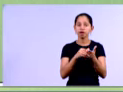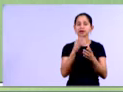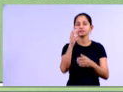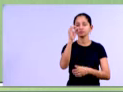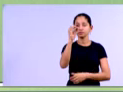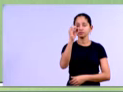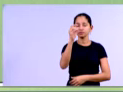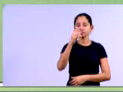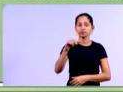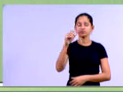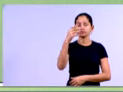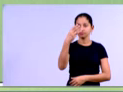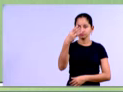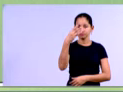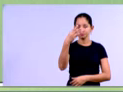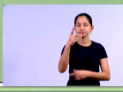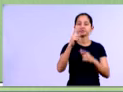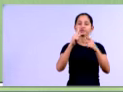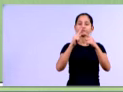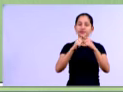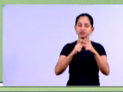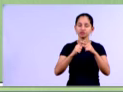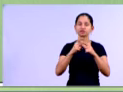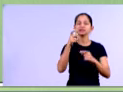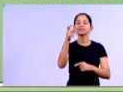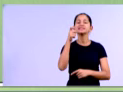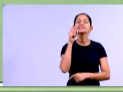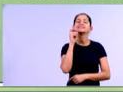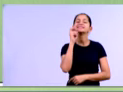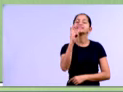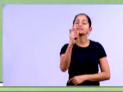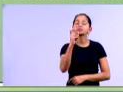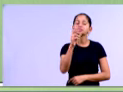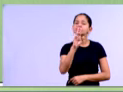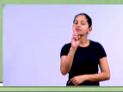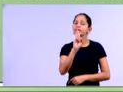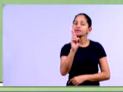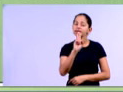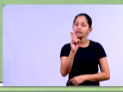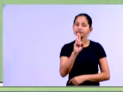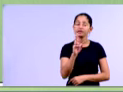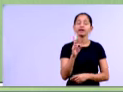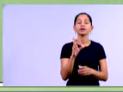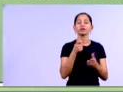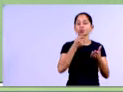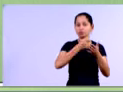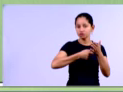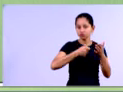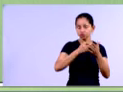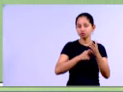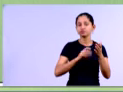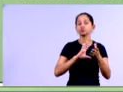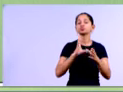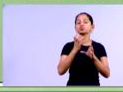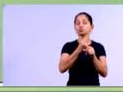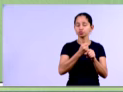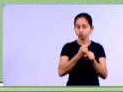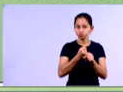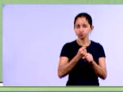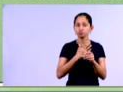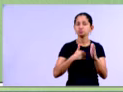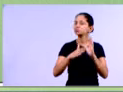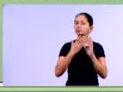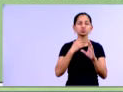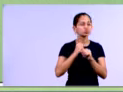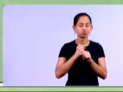vezes, né, o nosso x5 aqui. Quem é x5? É o exigível total novamente, que vocês viram aqui, né, na